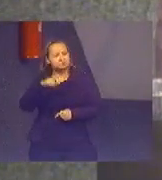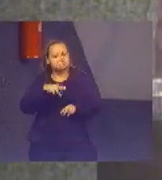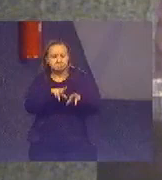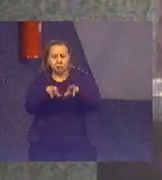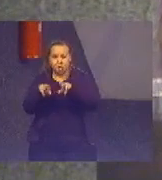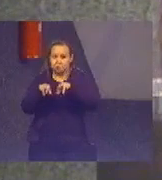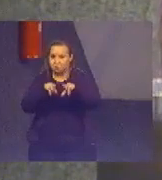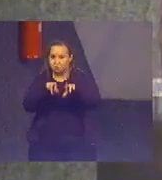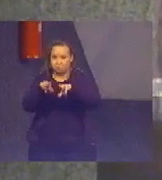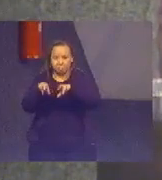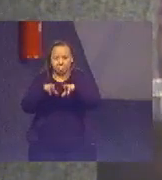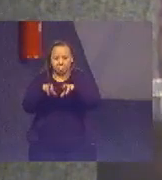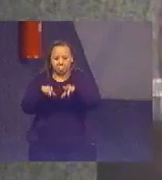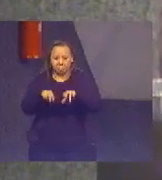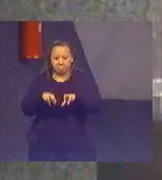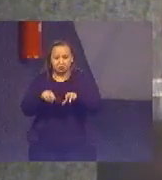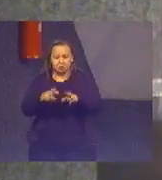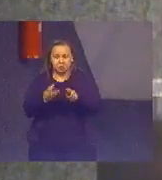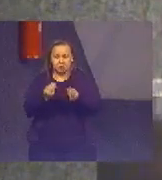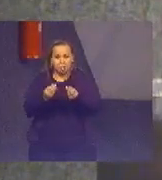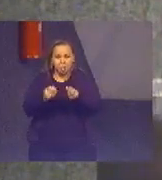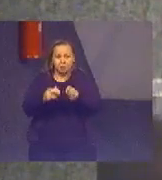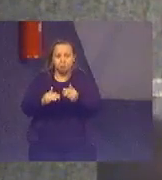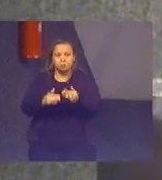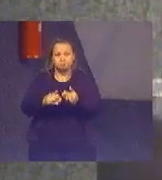que... Ou seja, não há distinção.